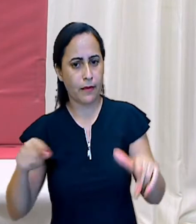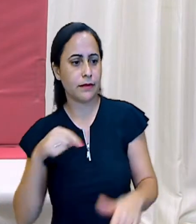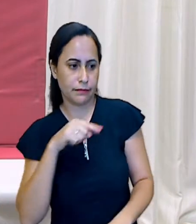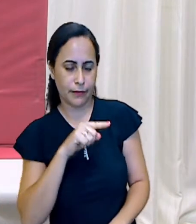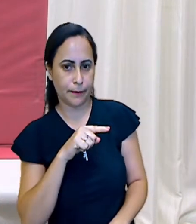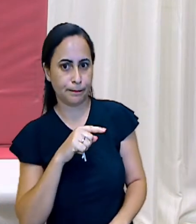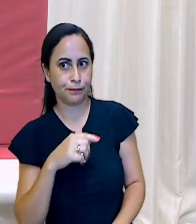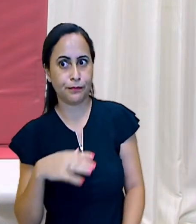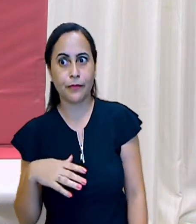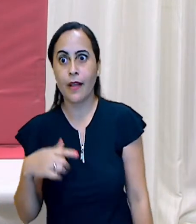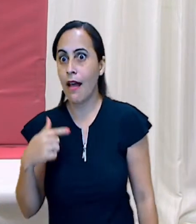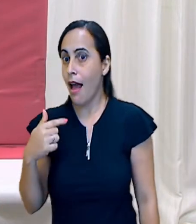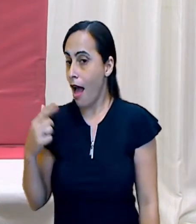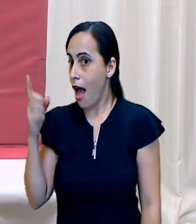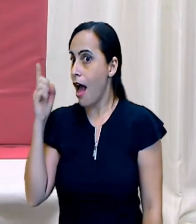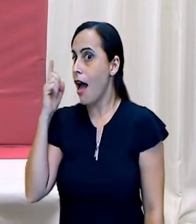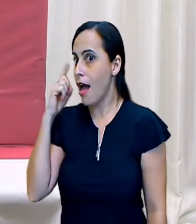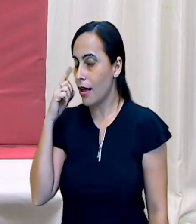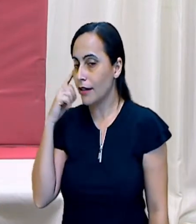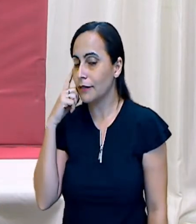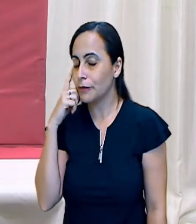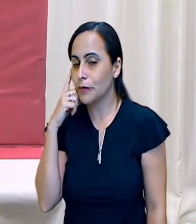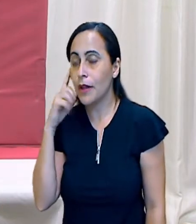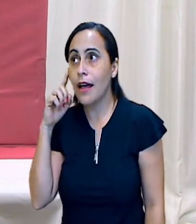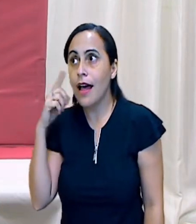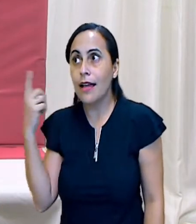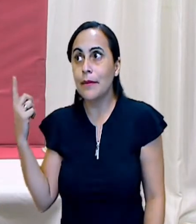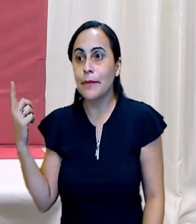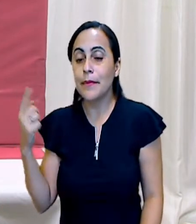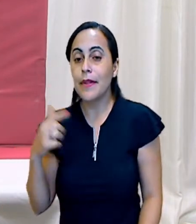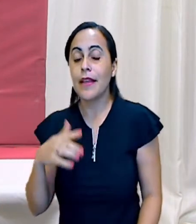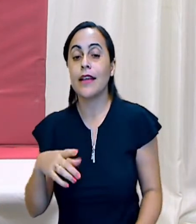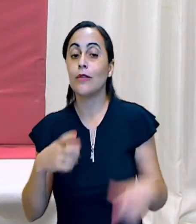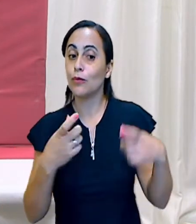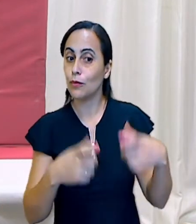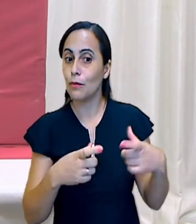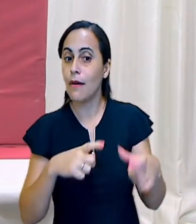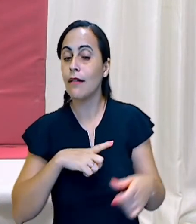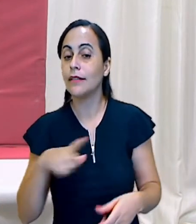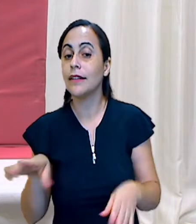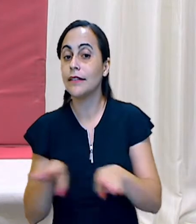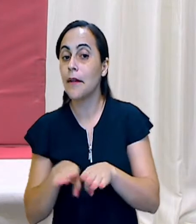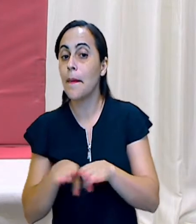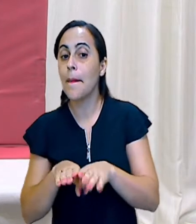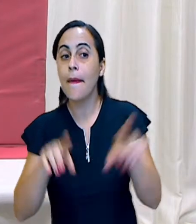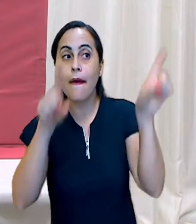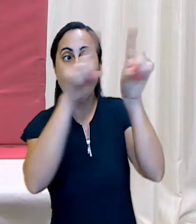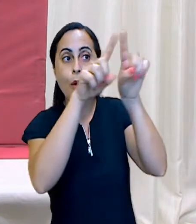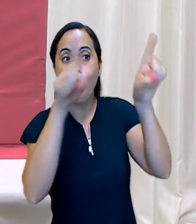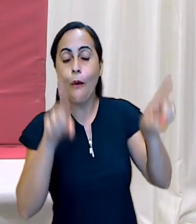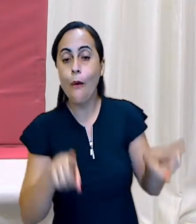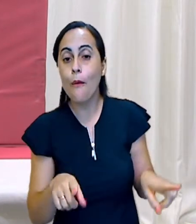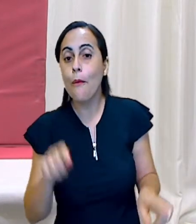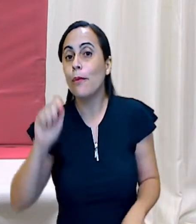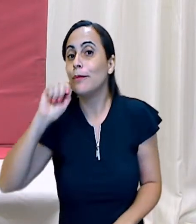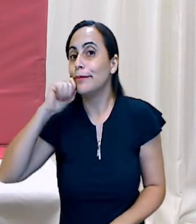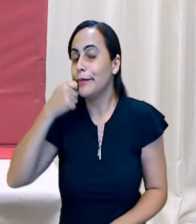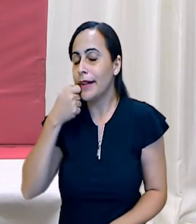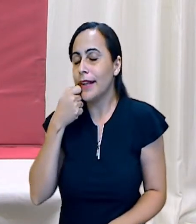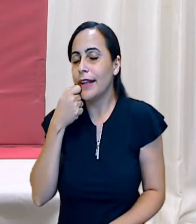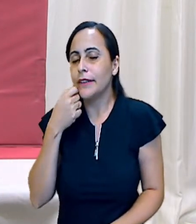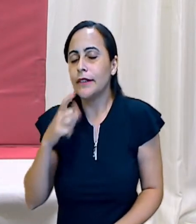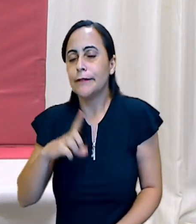meu bairro também tem uma padaria. Hum, lá vende um pão